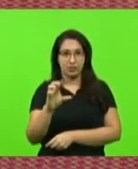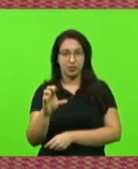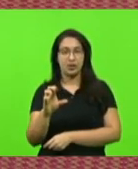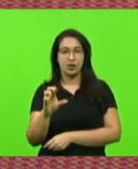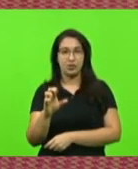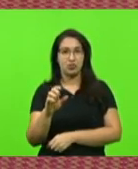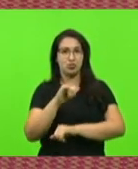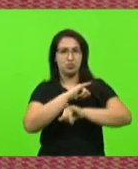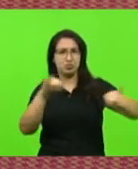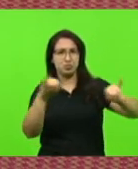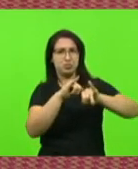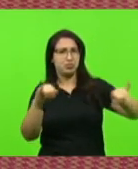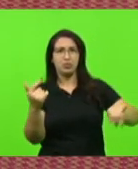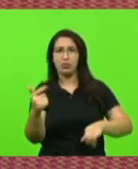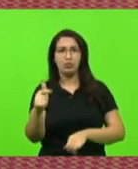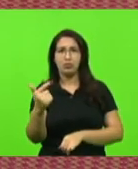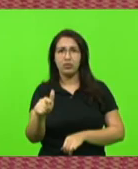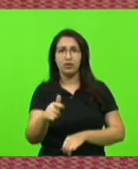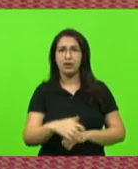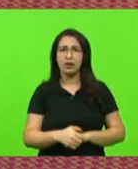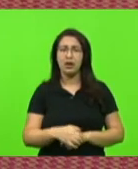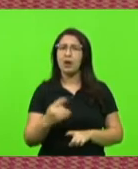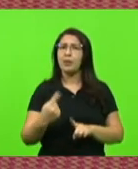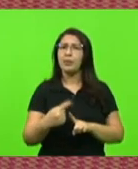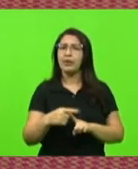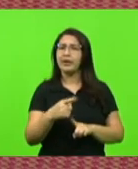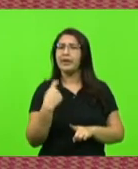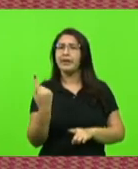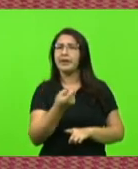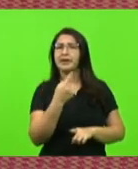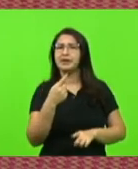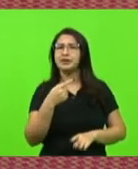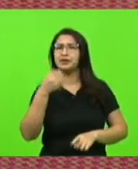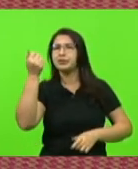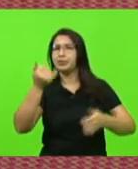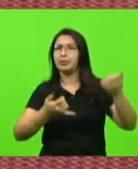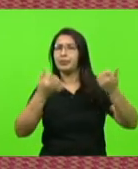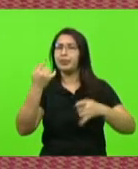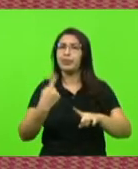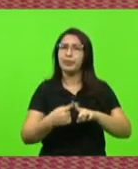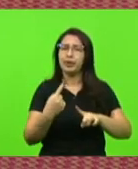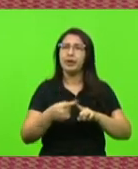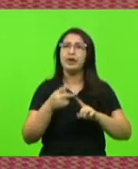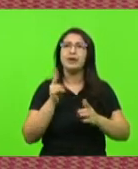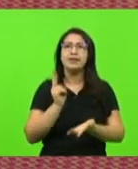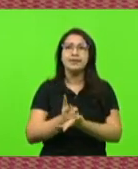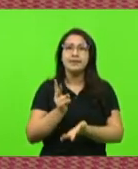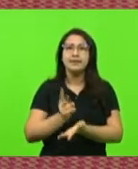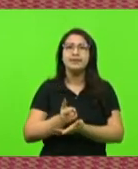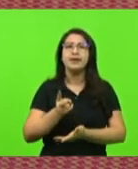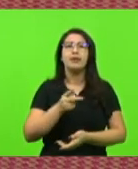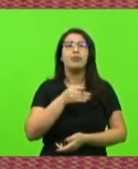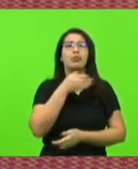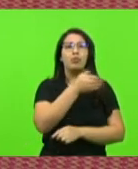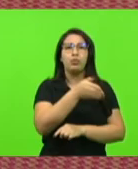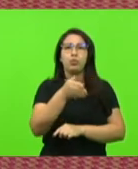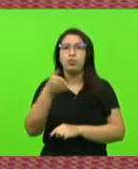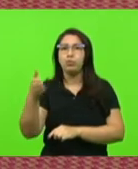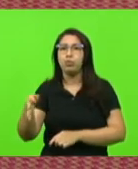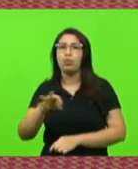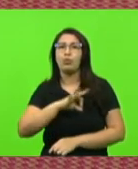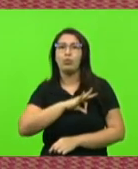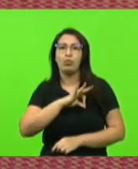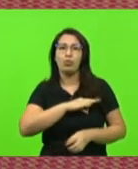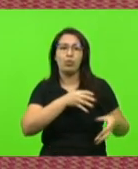noticiado, não é notificado. E por que a gente fala disso? Também falei da situação, passei de batalhão em batalhão, falando